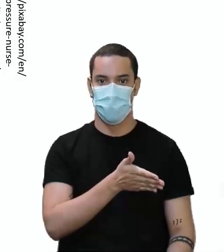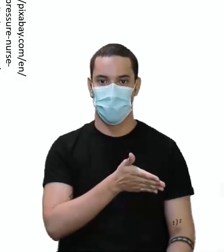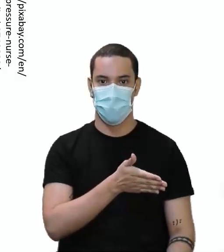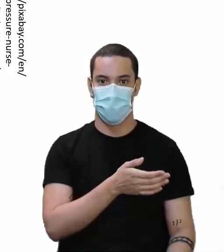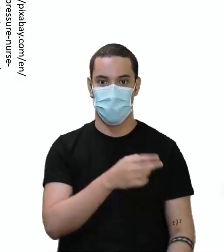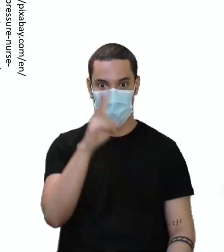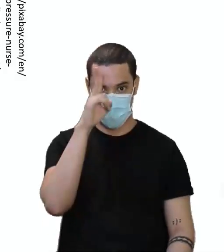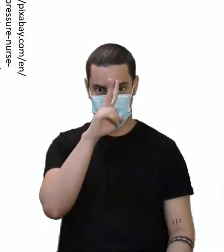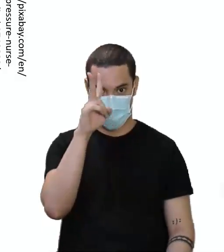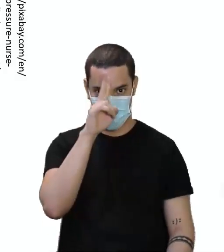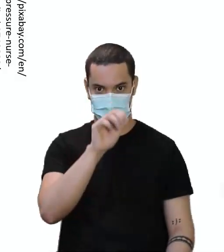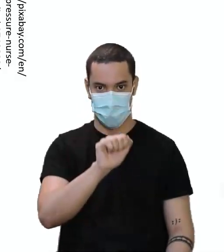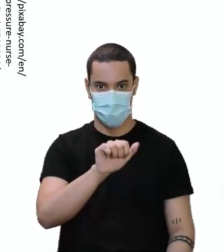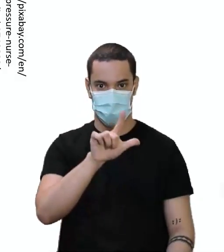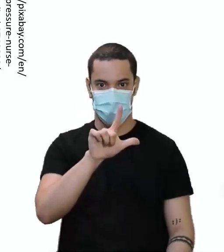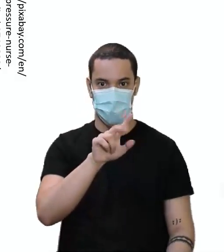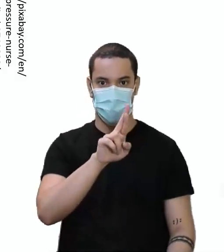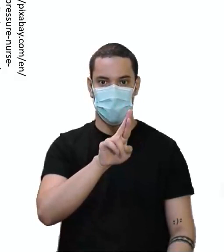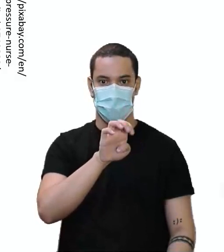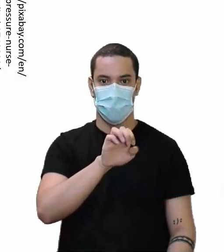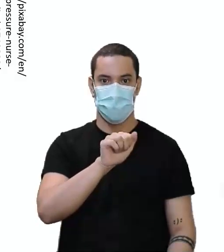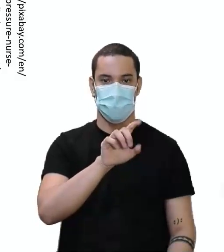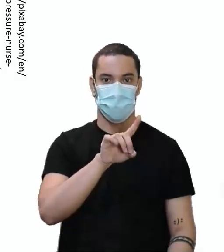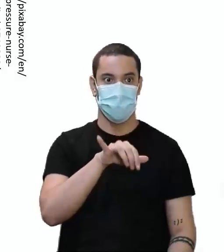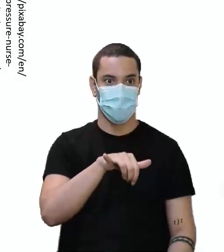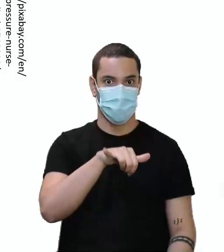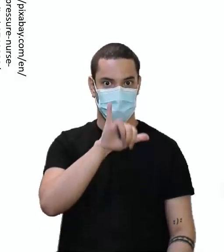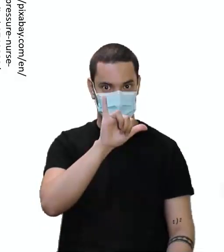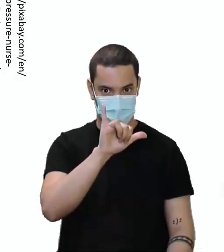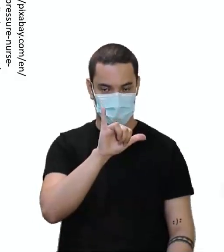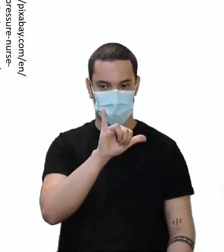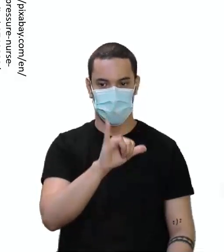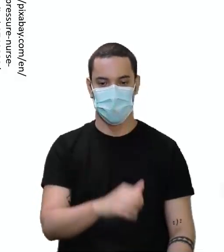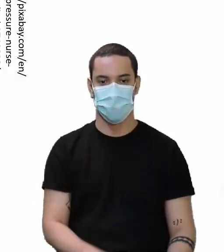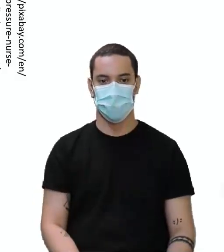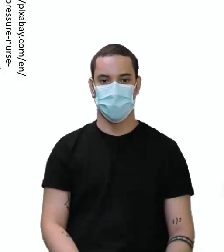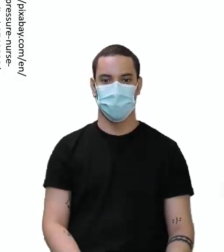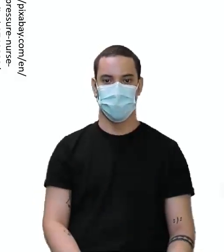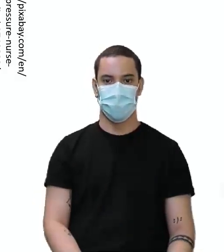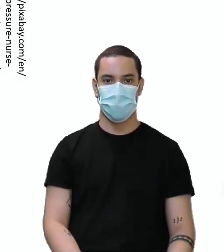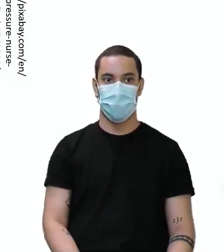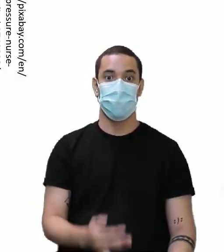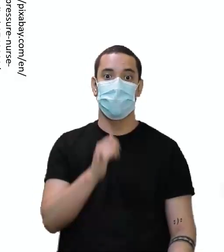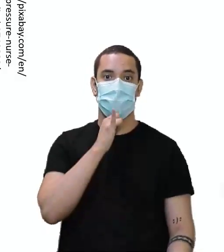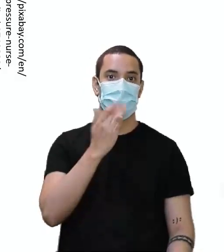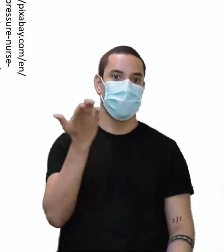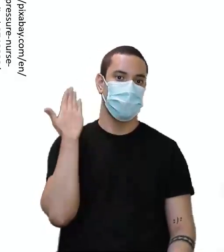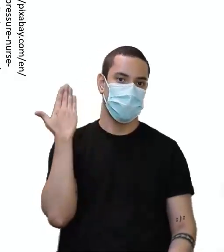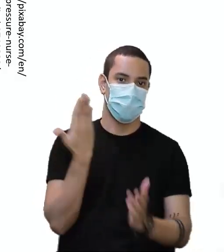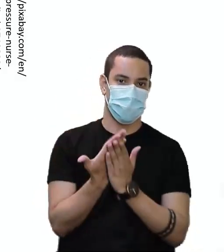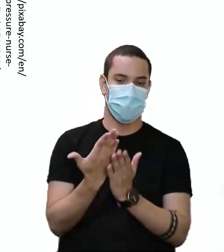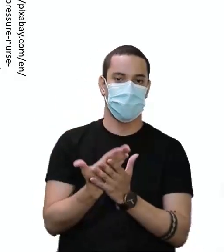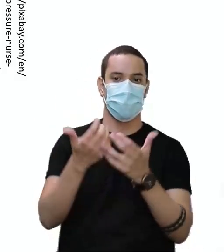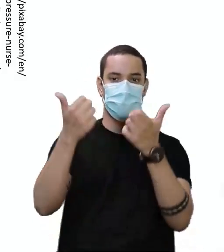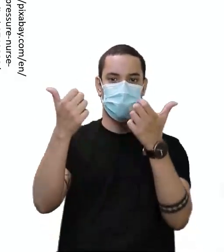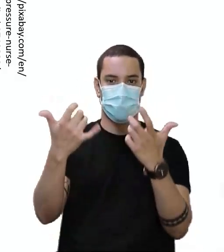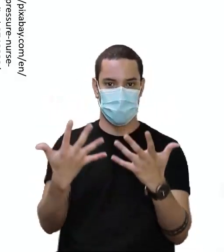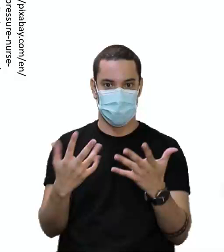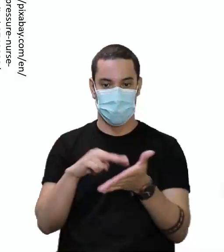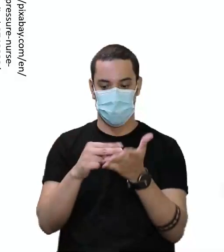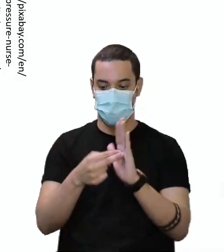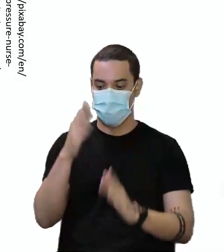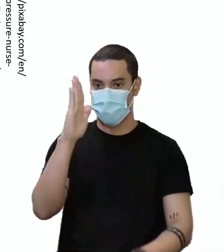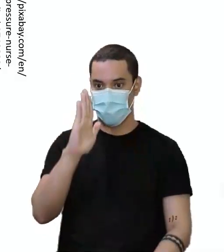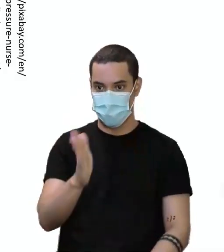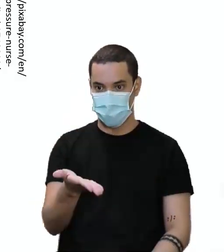que a gente viu, só que agora está no início da frase, a gente viu lá no final, no resumé final da passada, que é o nosso já também,